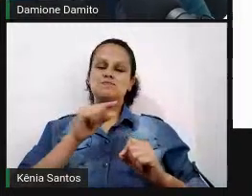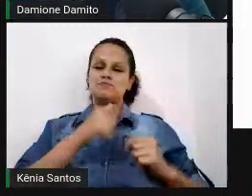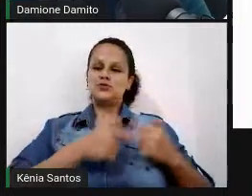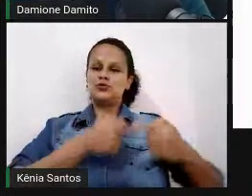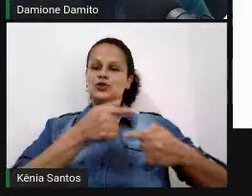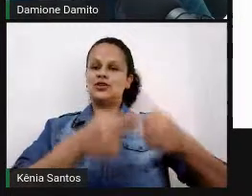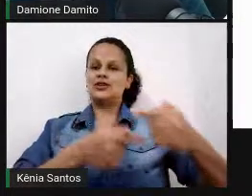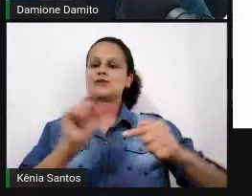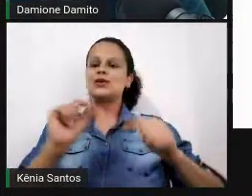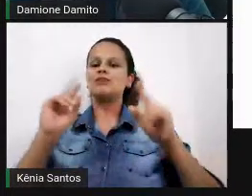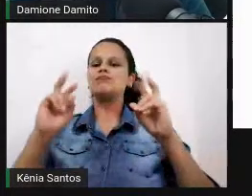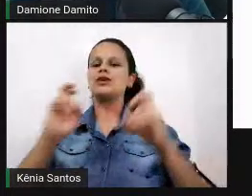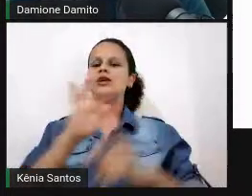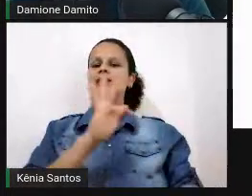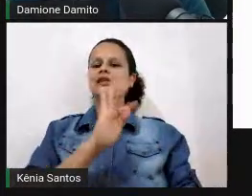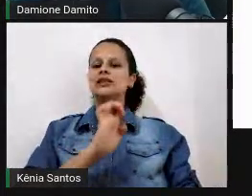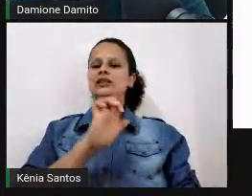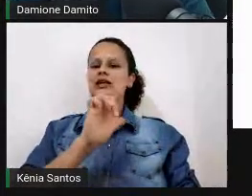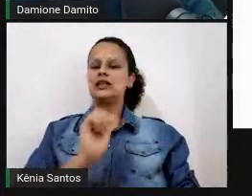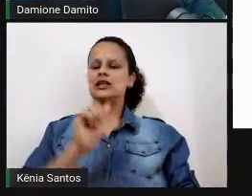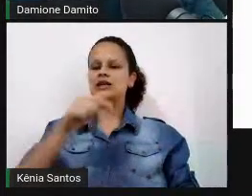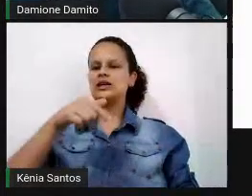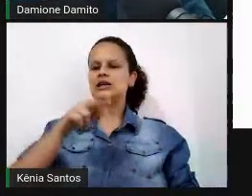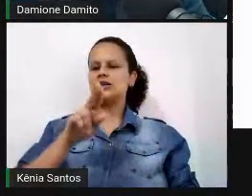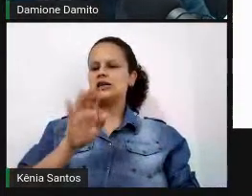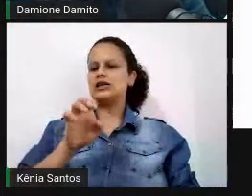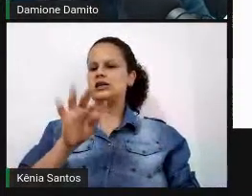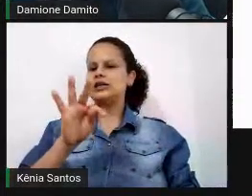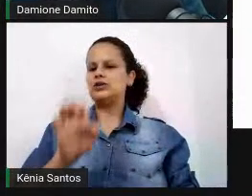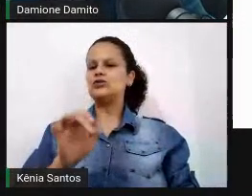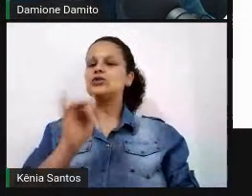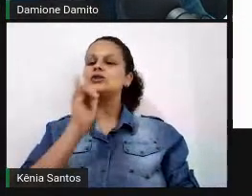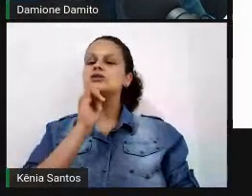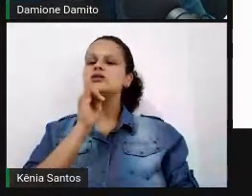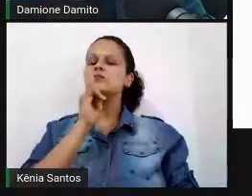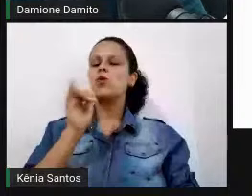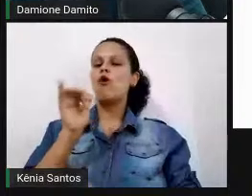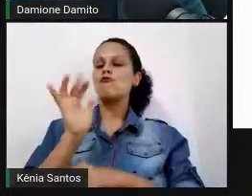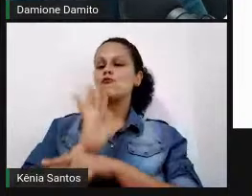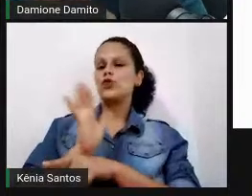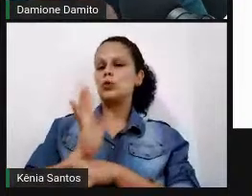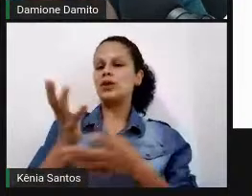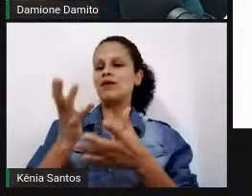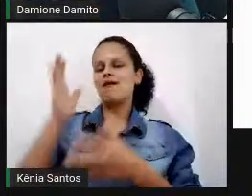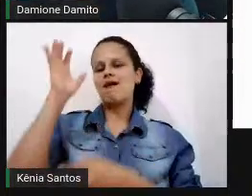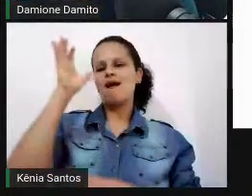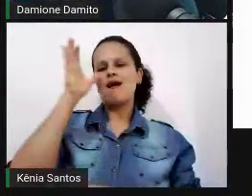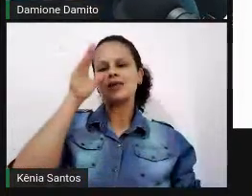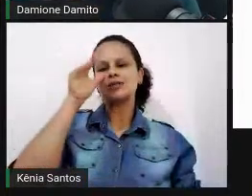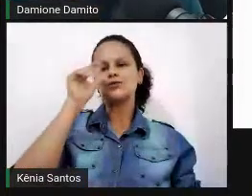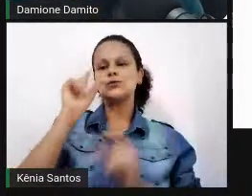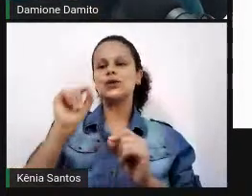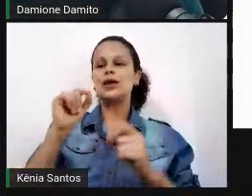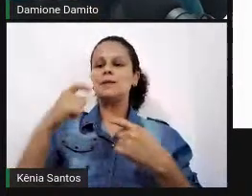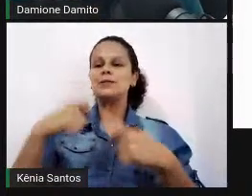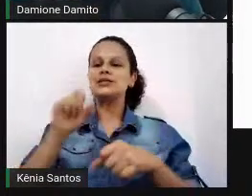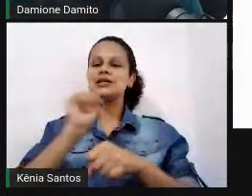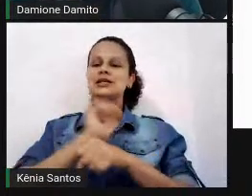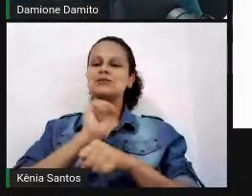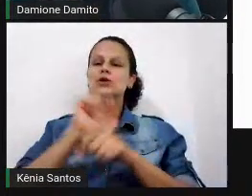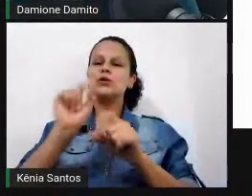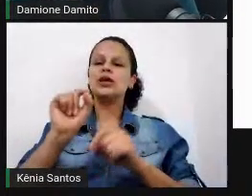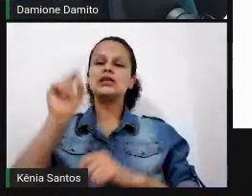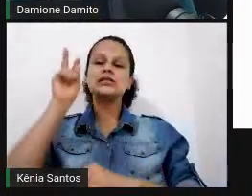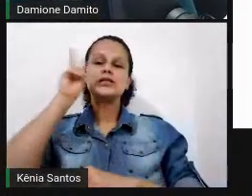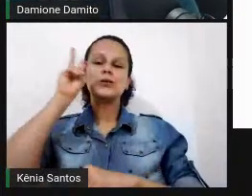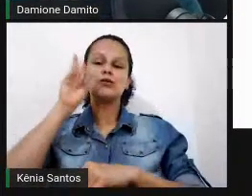geração que era acostumado, quando queria ver algum filme, era acostumado a esperar até segunda-feira à noite, é